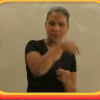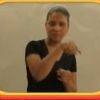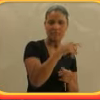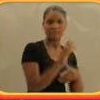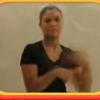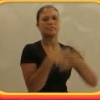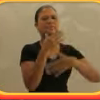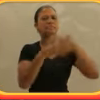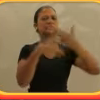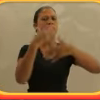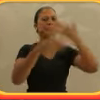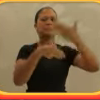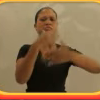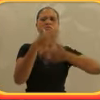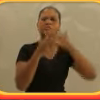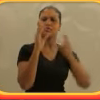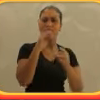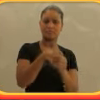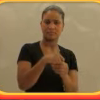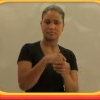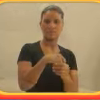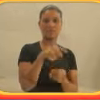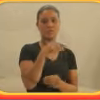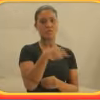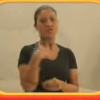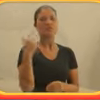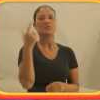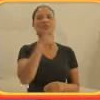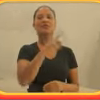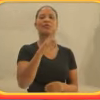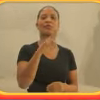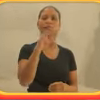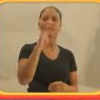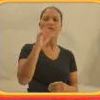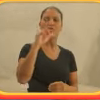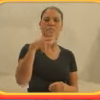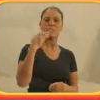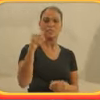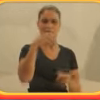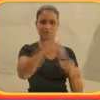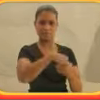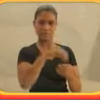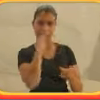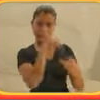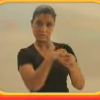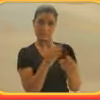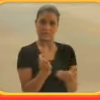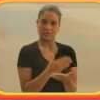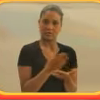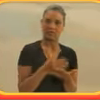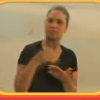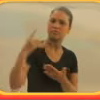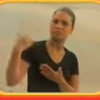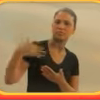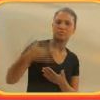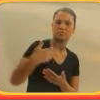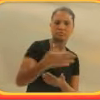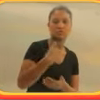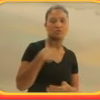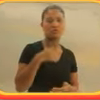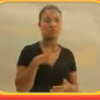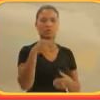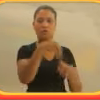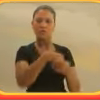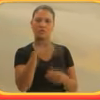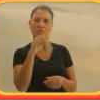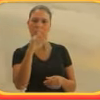dentro do seu portal, e esse blog cresceu muito, teve muita repercussão. E a partir do blog, eu